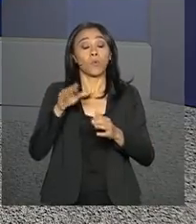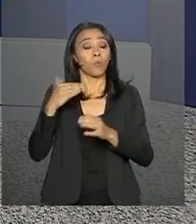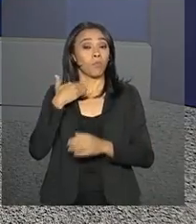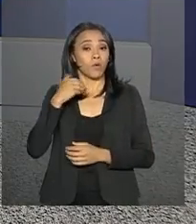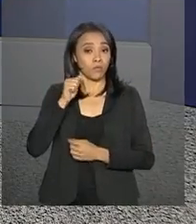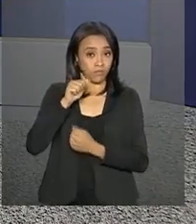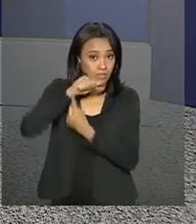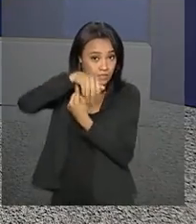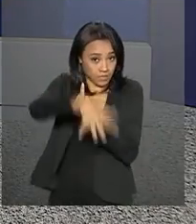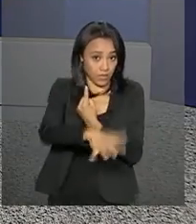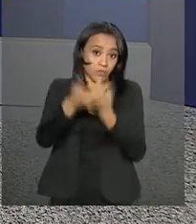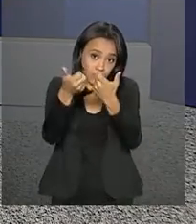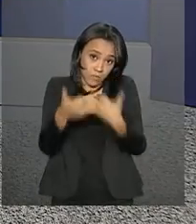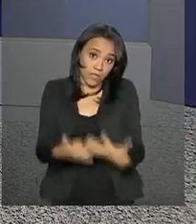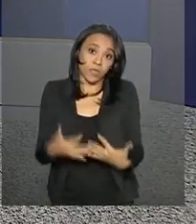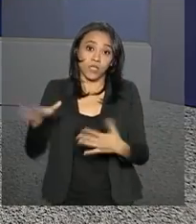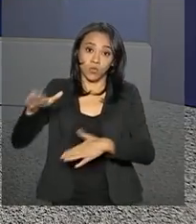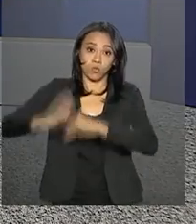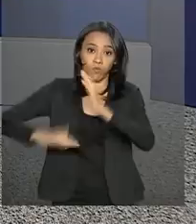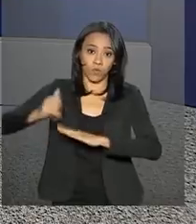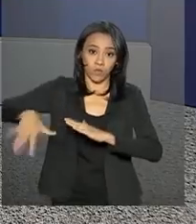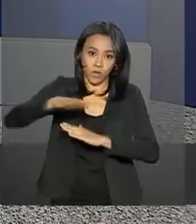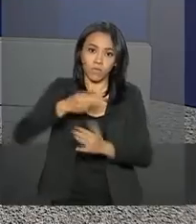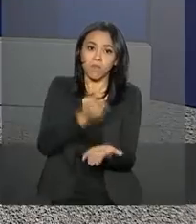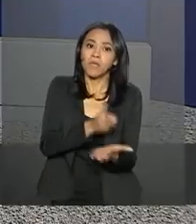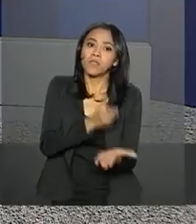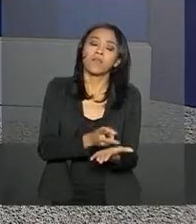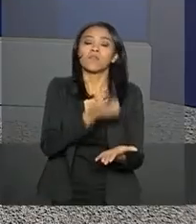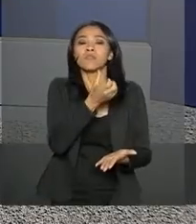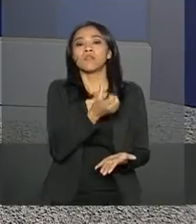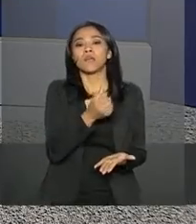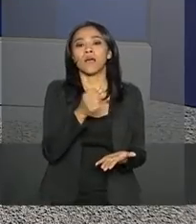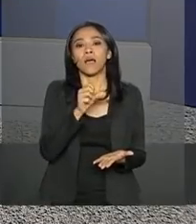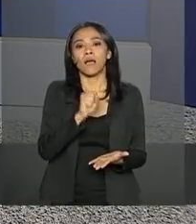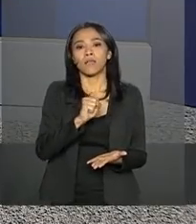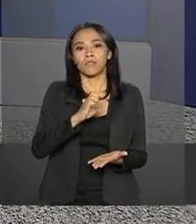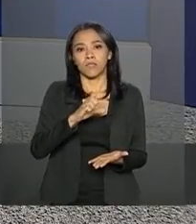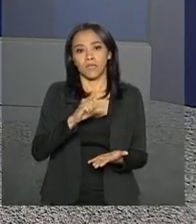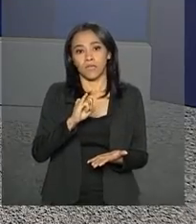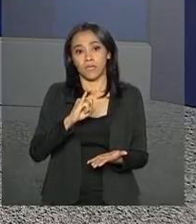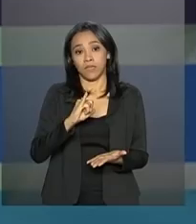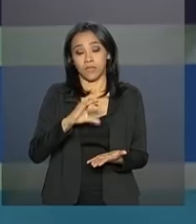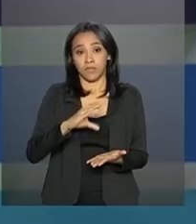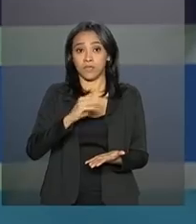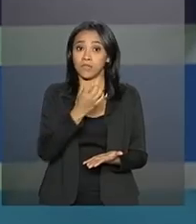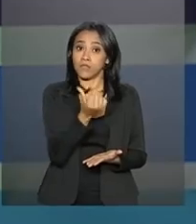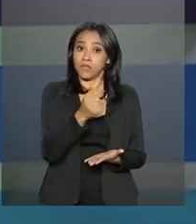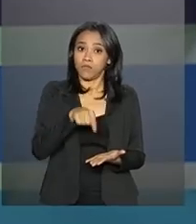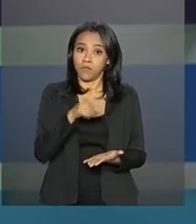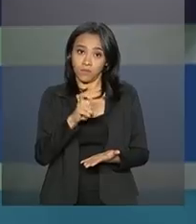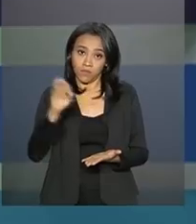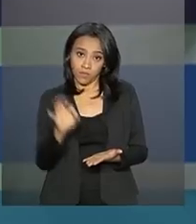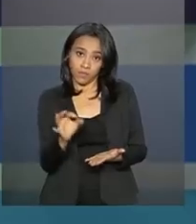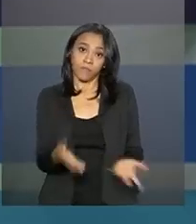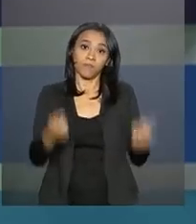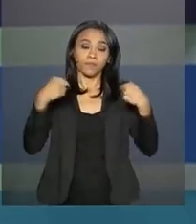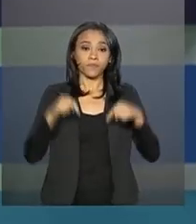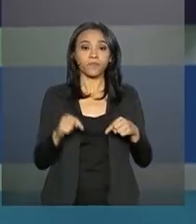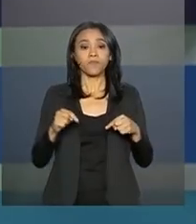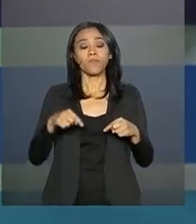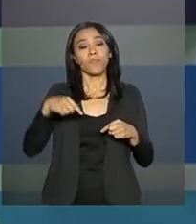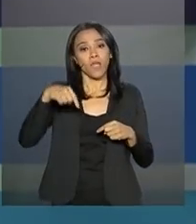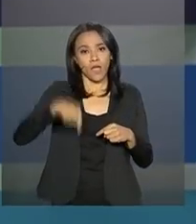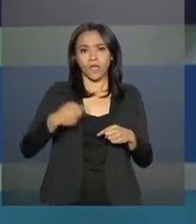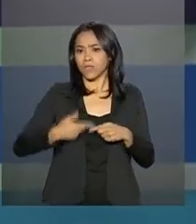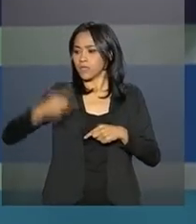mostra também que os analistas mantiveram a taxa Selic em 6,5%. Terminou neste sábado, em